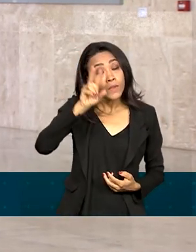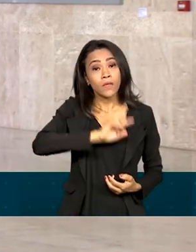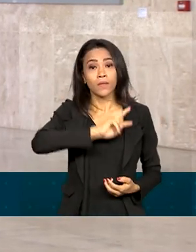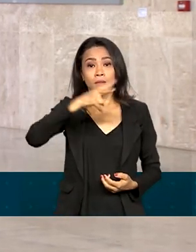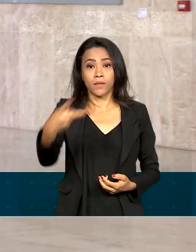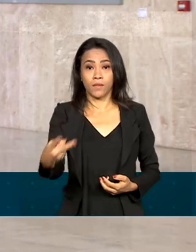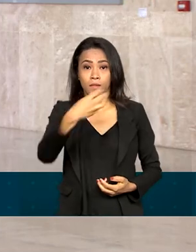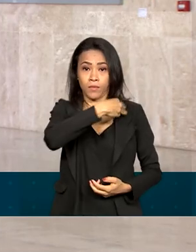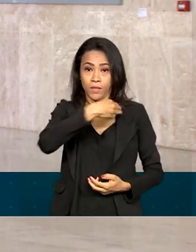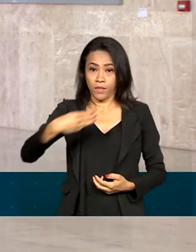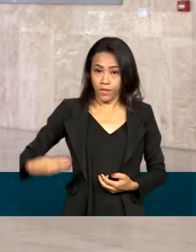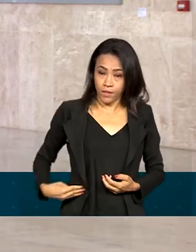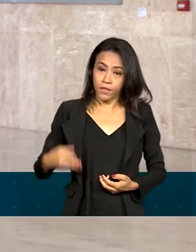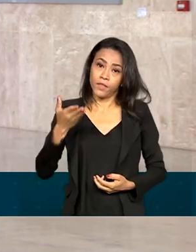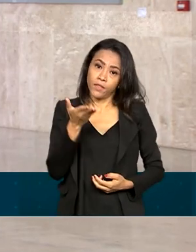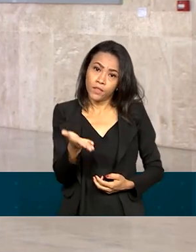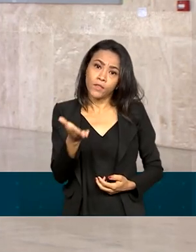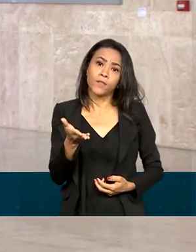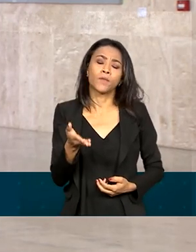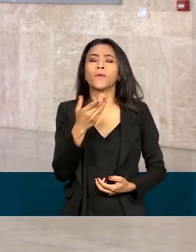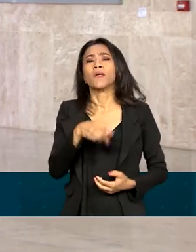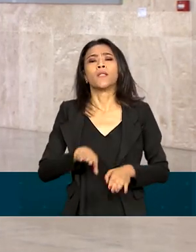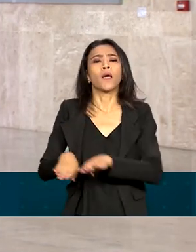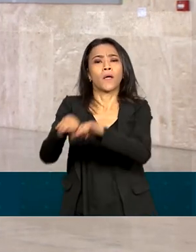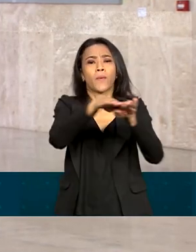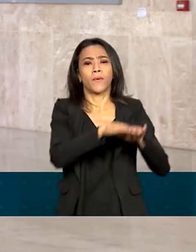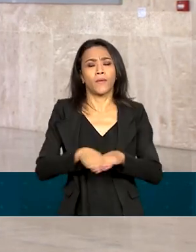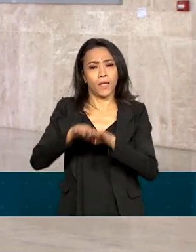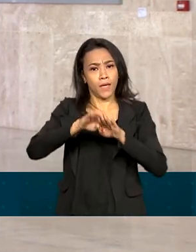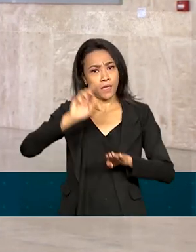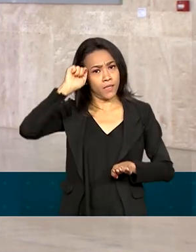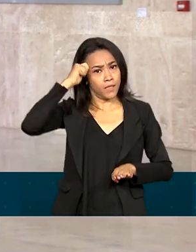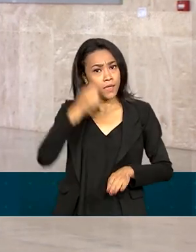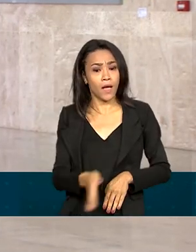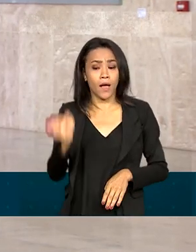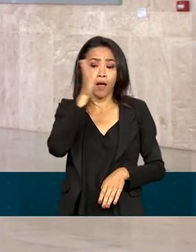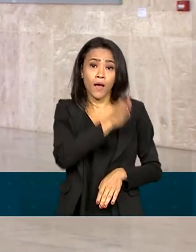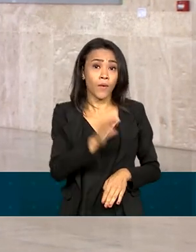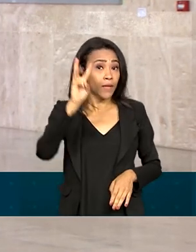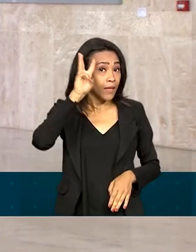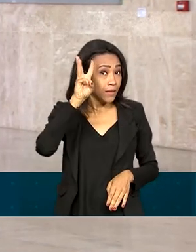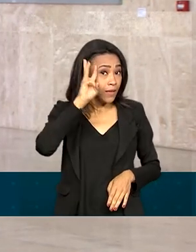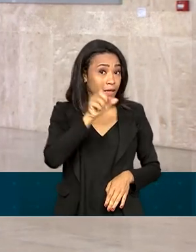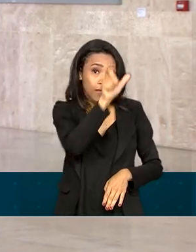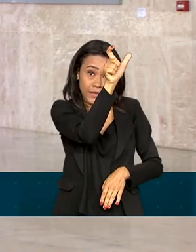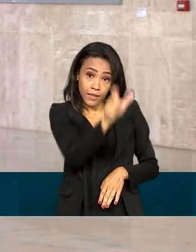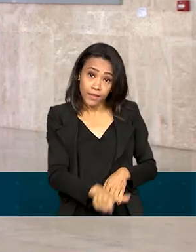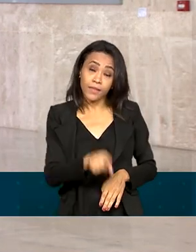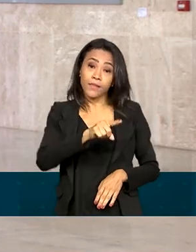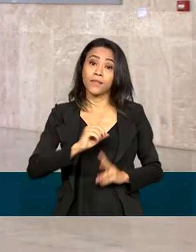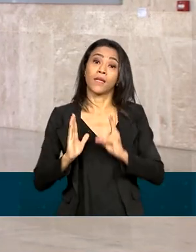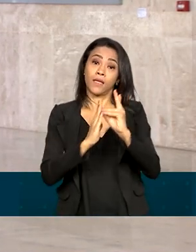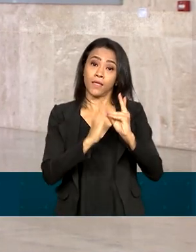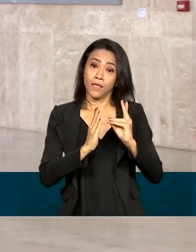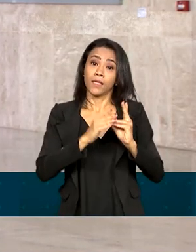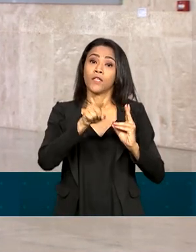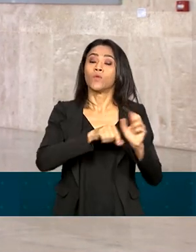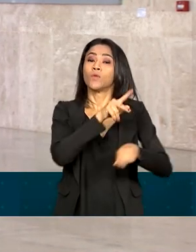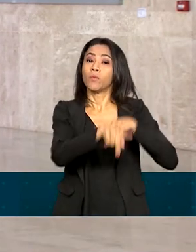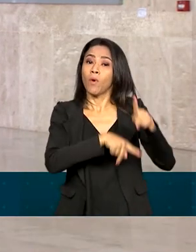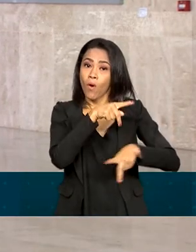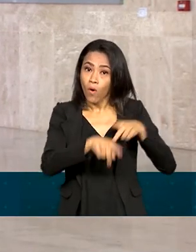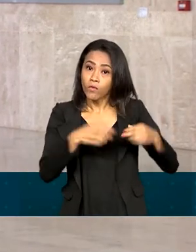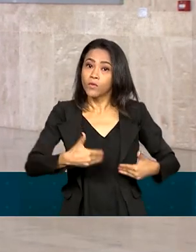de Aniele Franco, à frente do Ministério da Igualdade Racial. Na terça-feira, de Sônia Guajajara, à frente do Ministério dos Povos Indígenas.